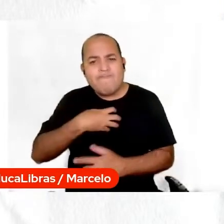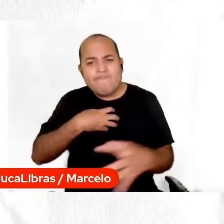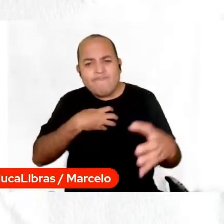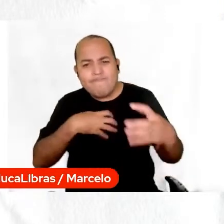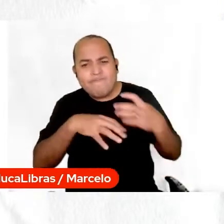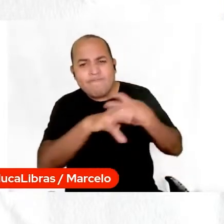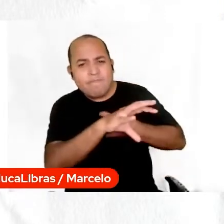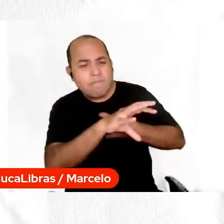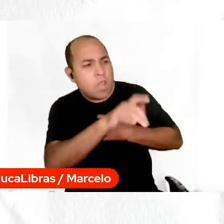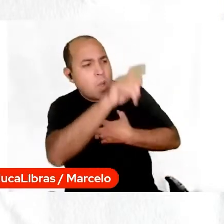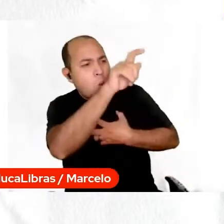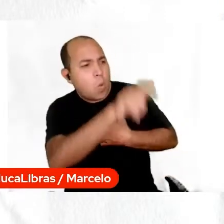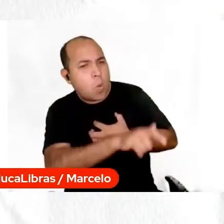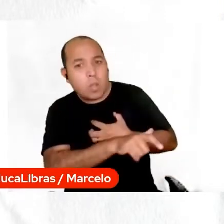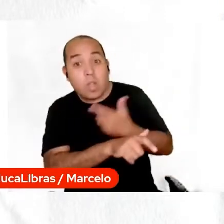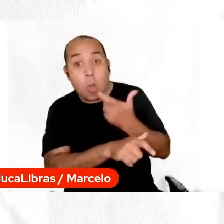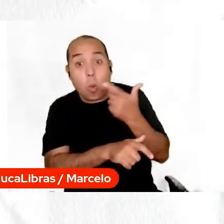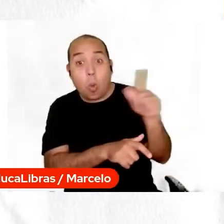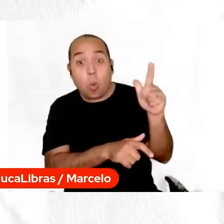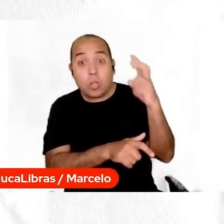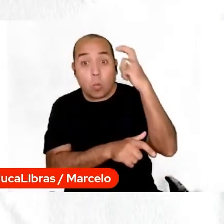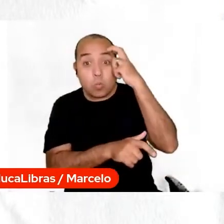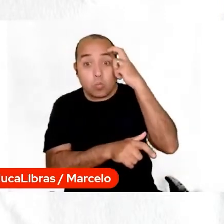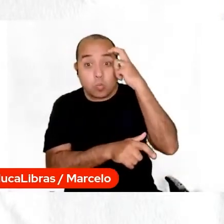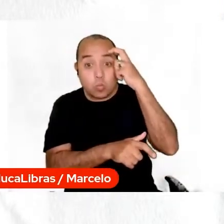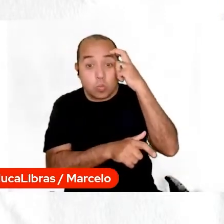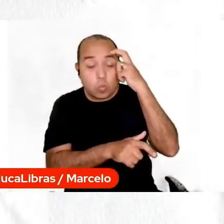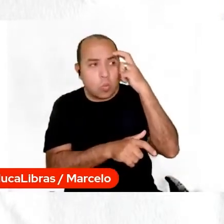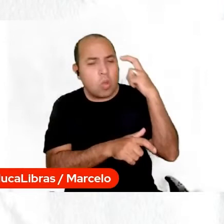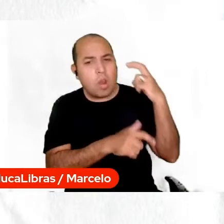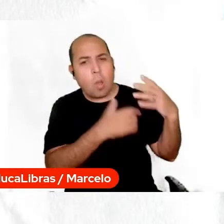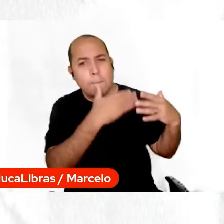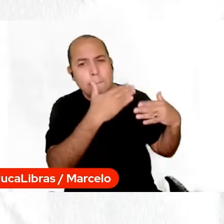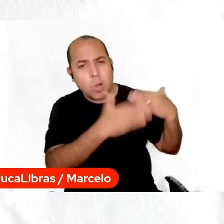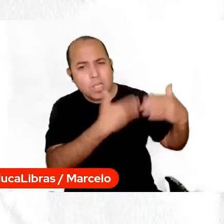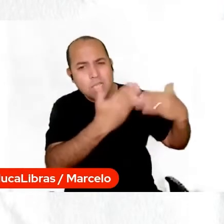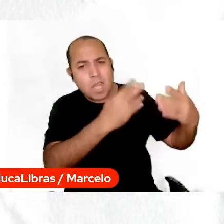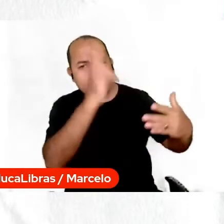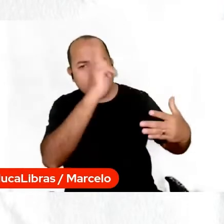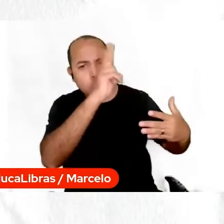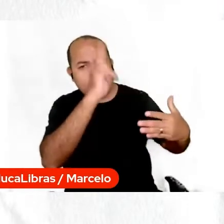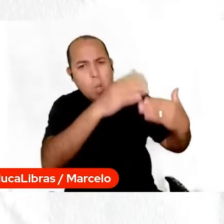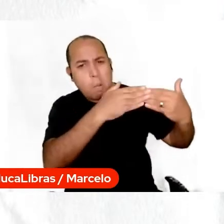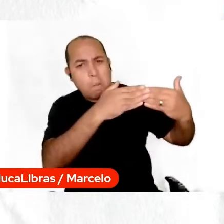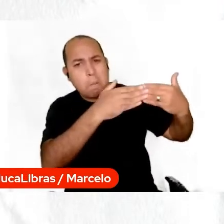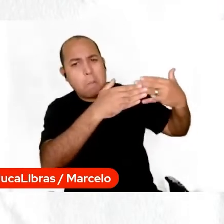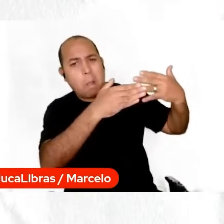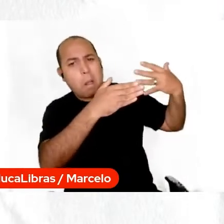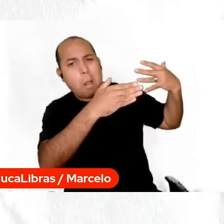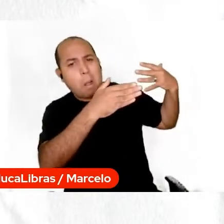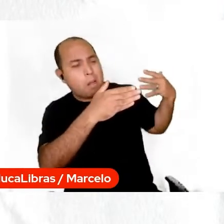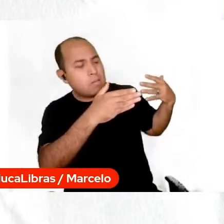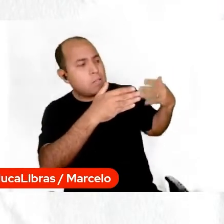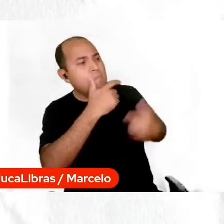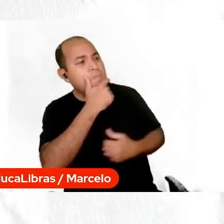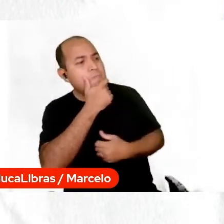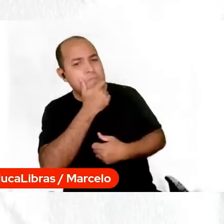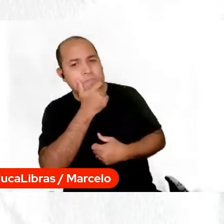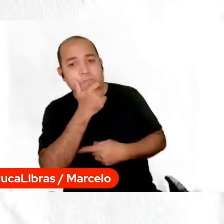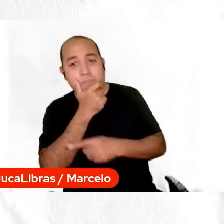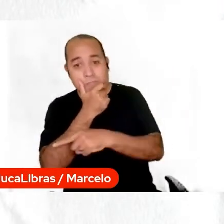entende outra cultura, como são os processos históricos. Então, nesse sentido,